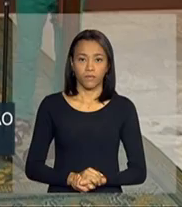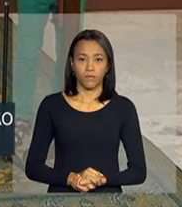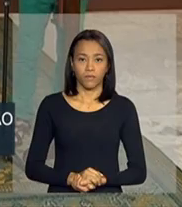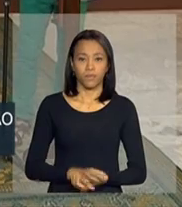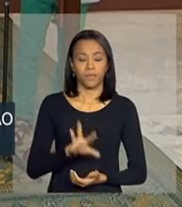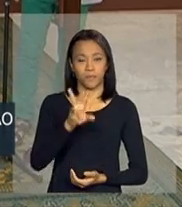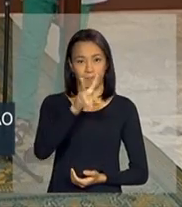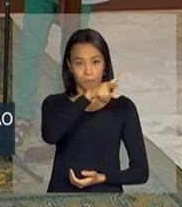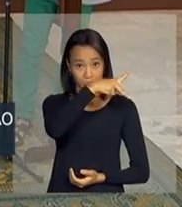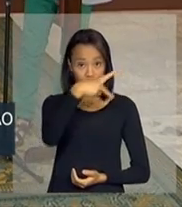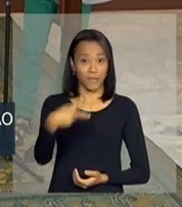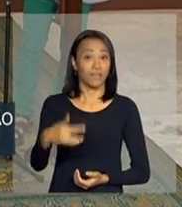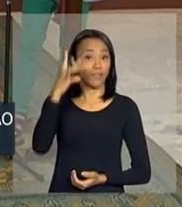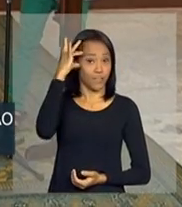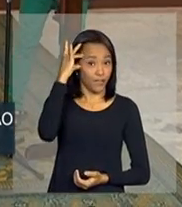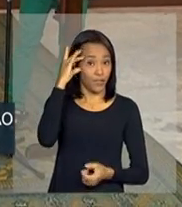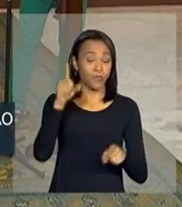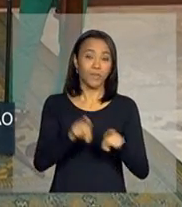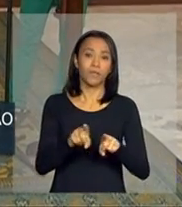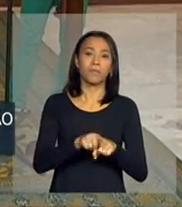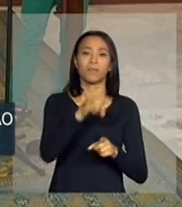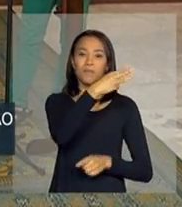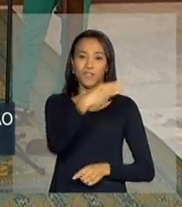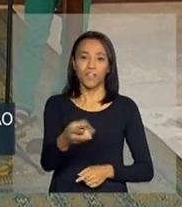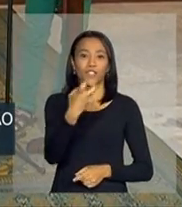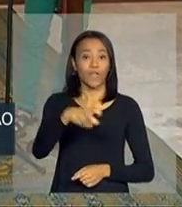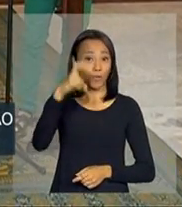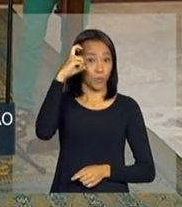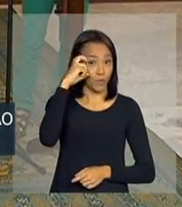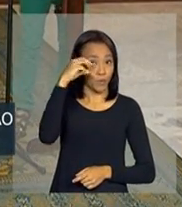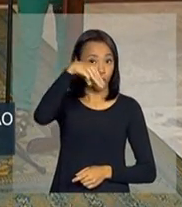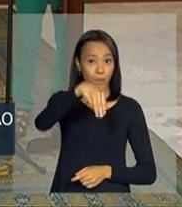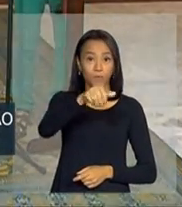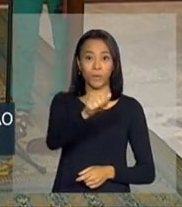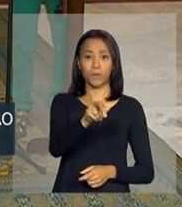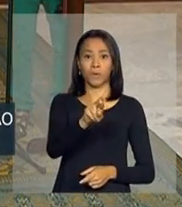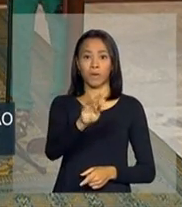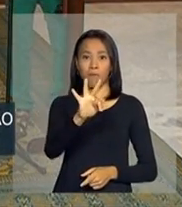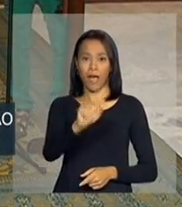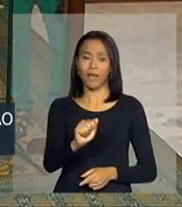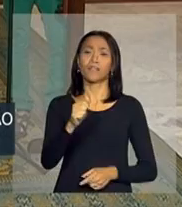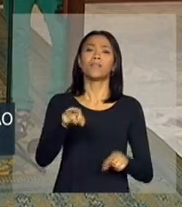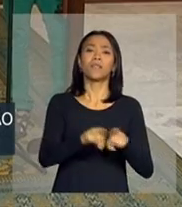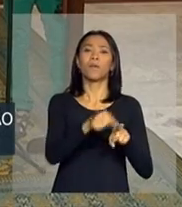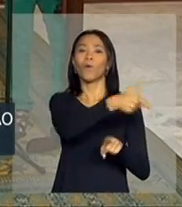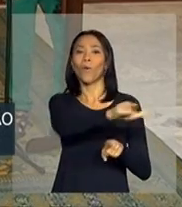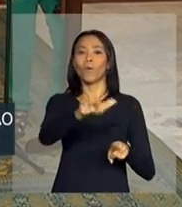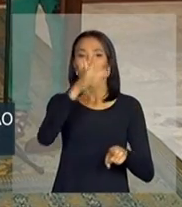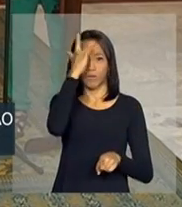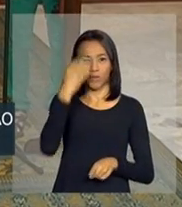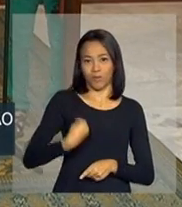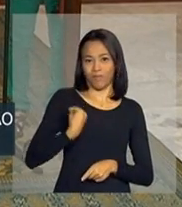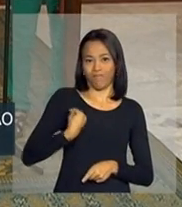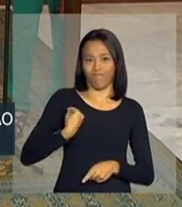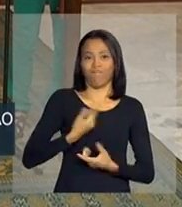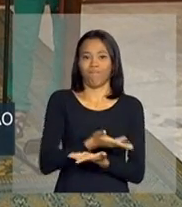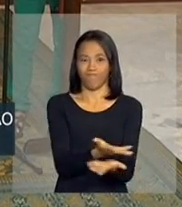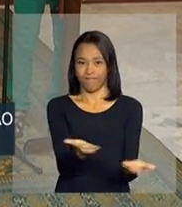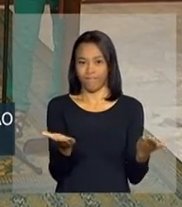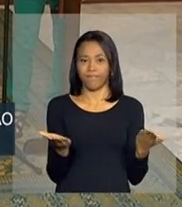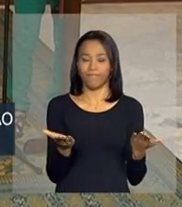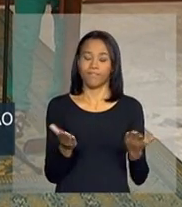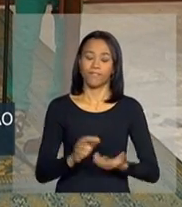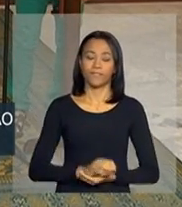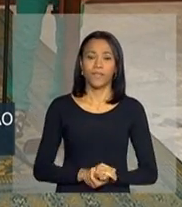Presidenta Dilma, ministra da Cultura, Marta Suplicy, todos presentes. O meu